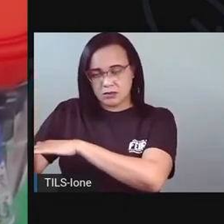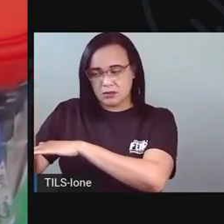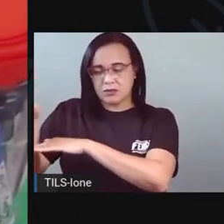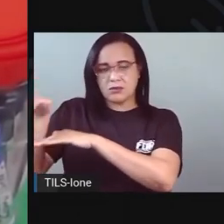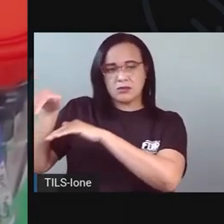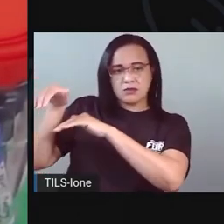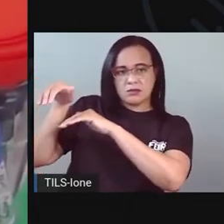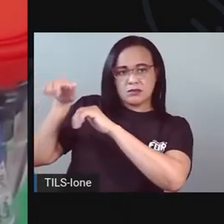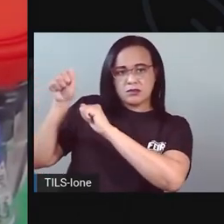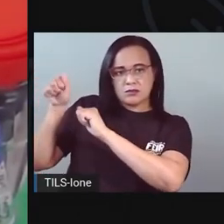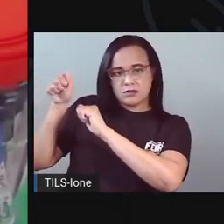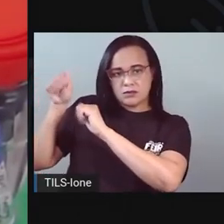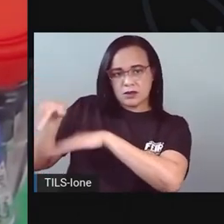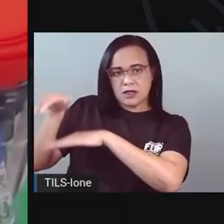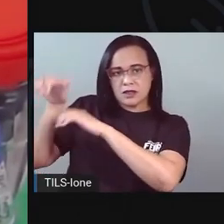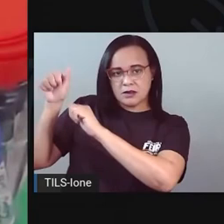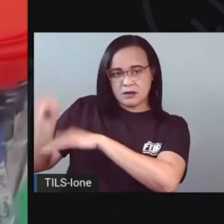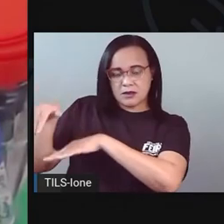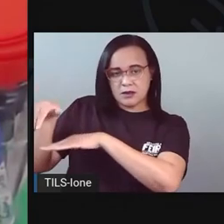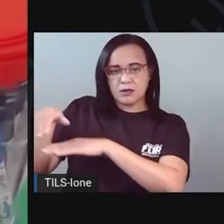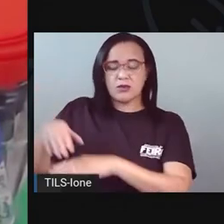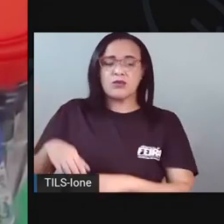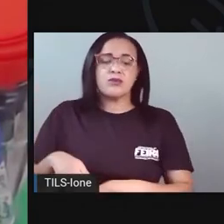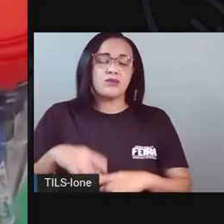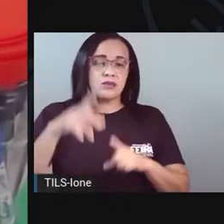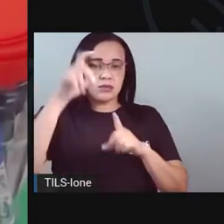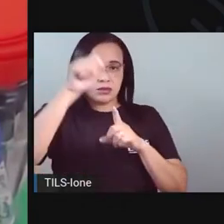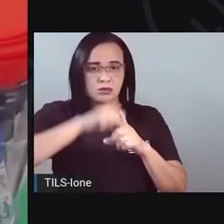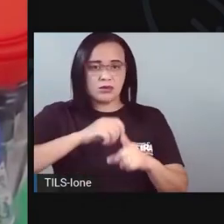Julho, agosto, setembro. Ó.